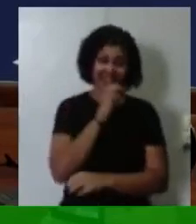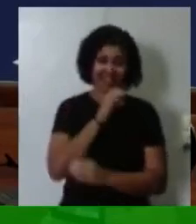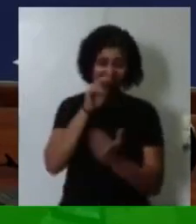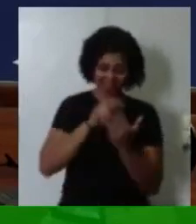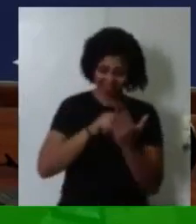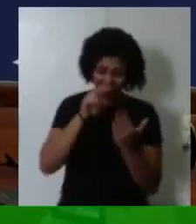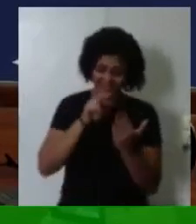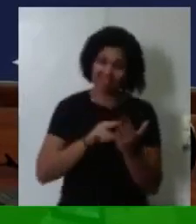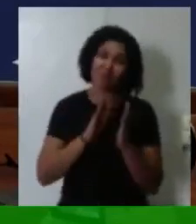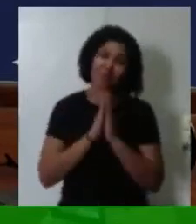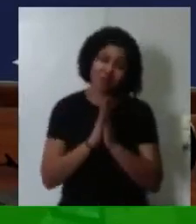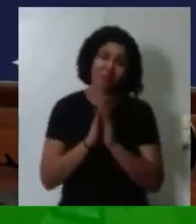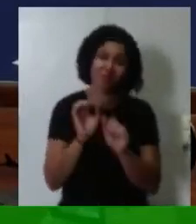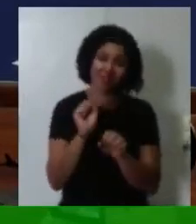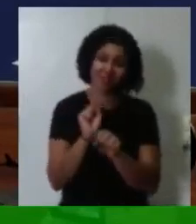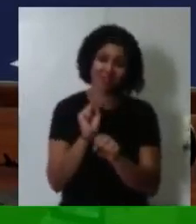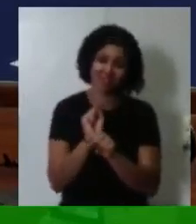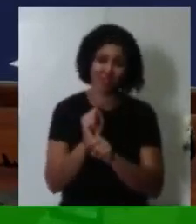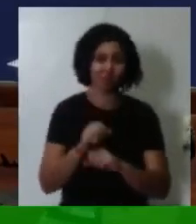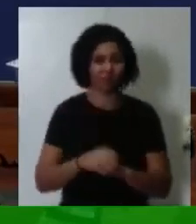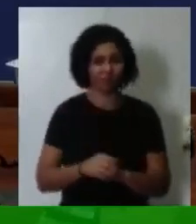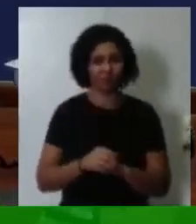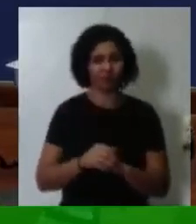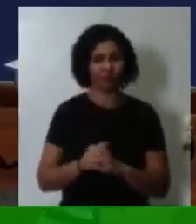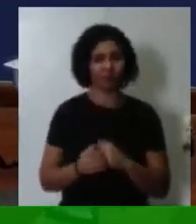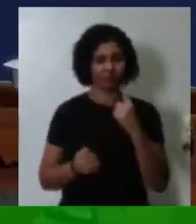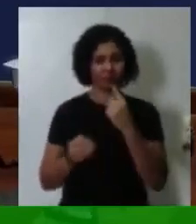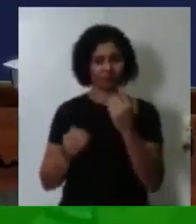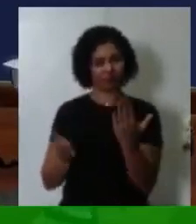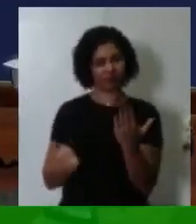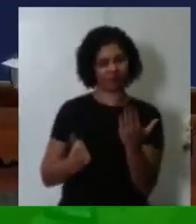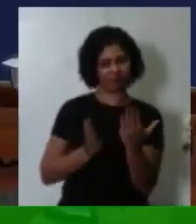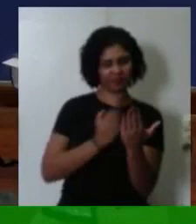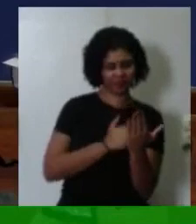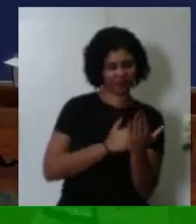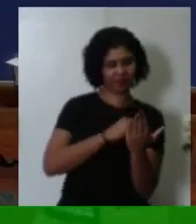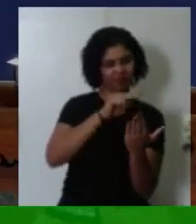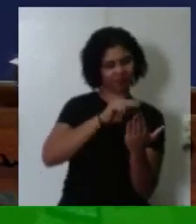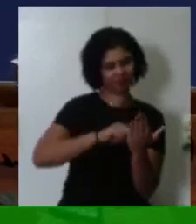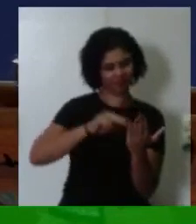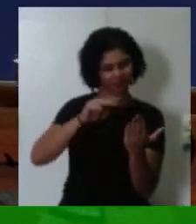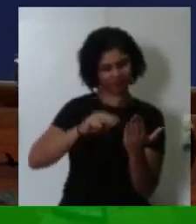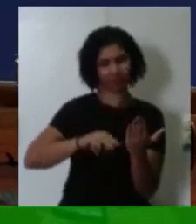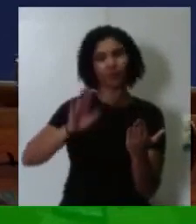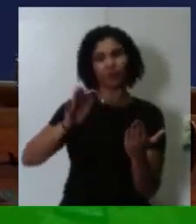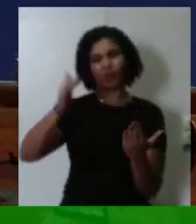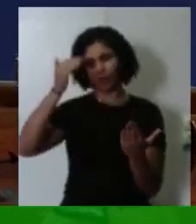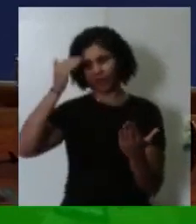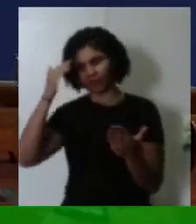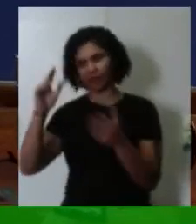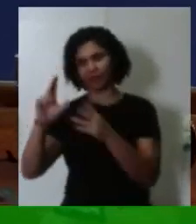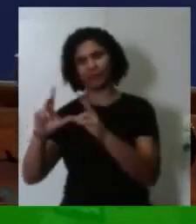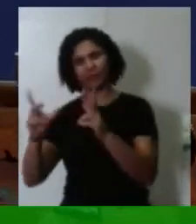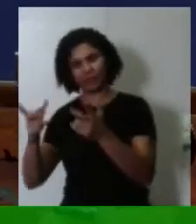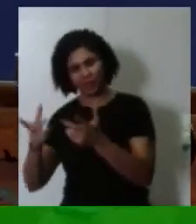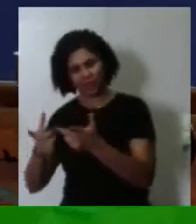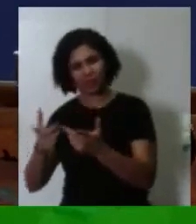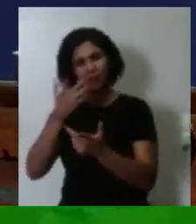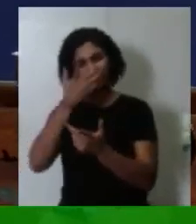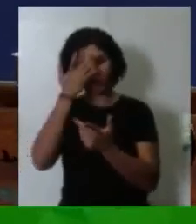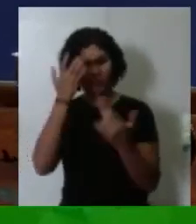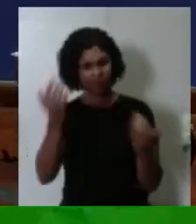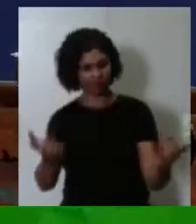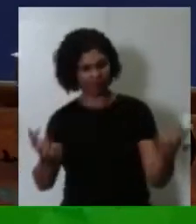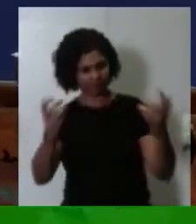pouquinho. Então, na primeira página aqui, eu já fiz o agradecimento à câmera, aos presentes, aos meus